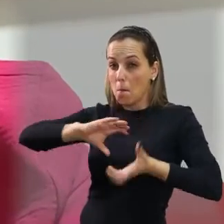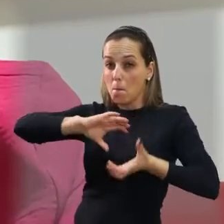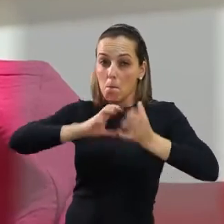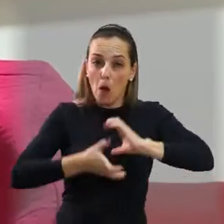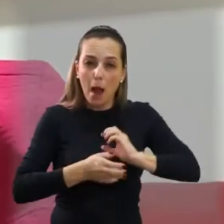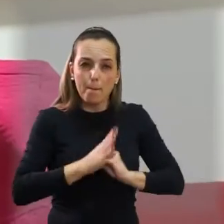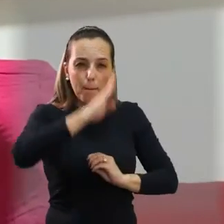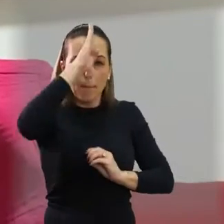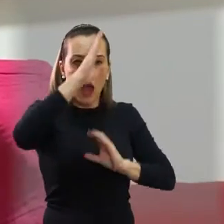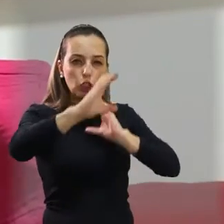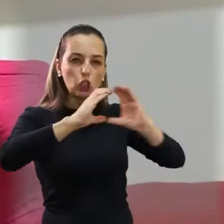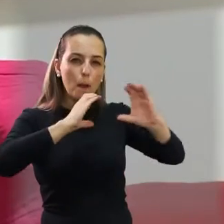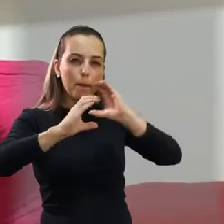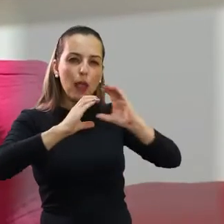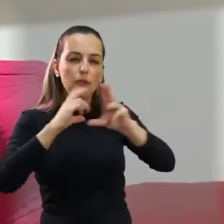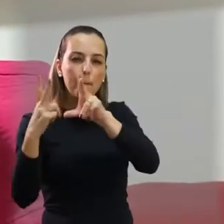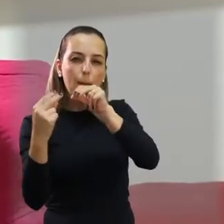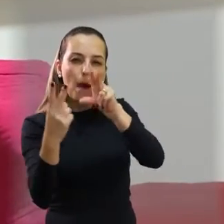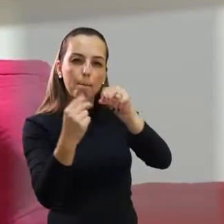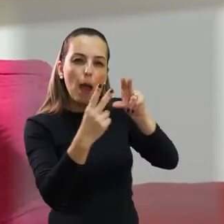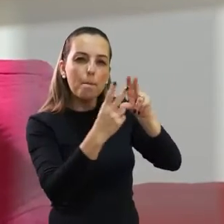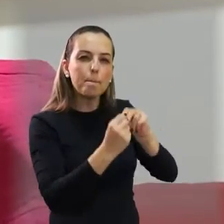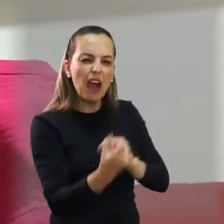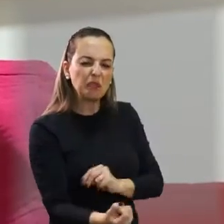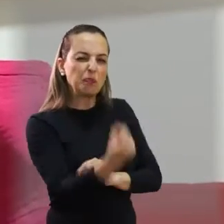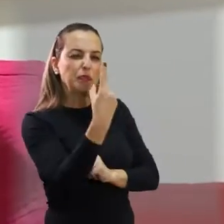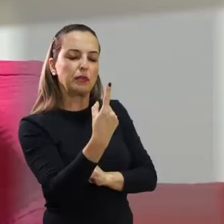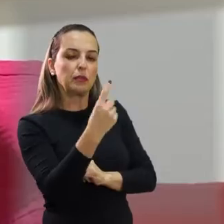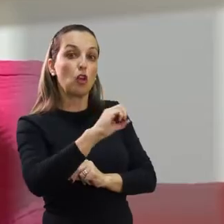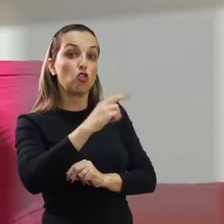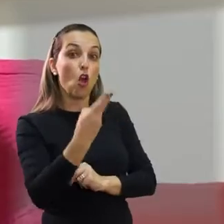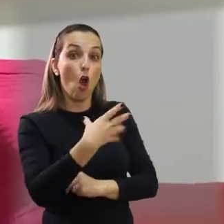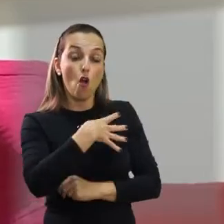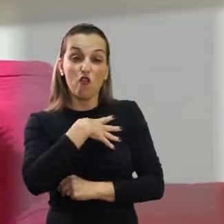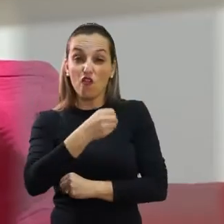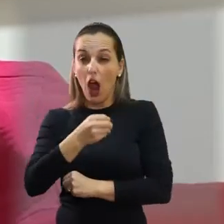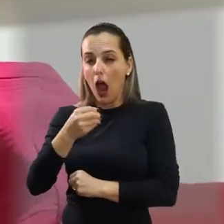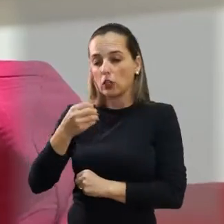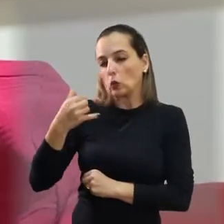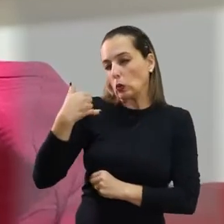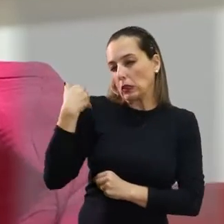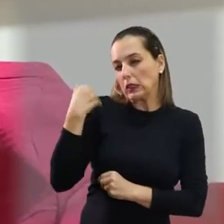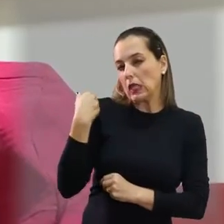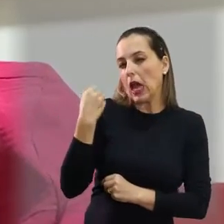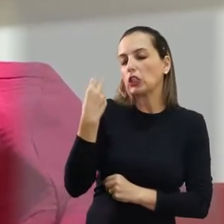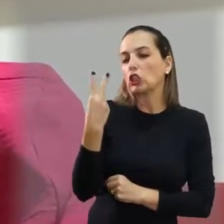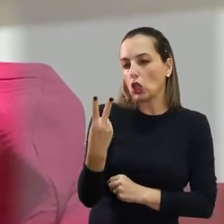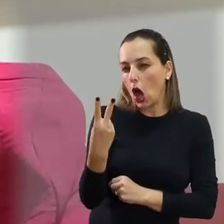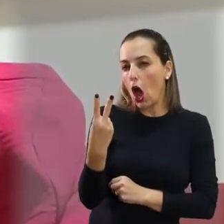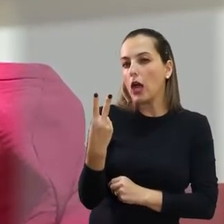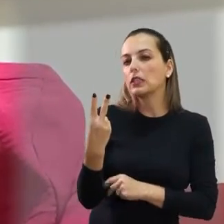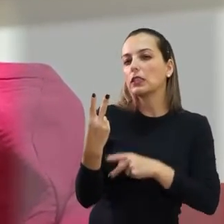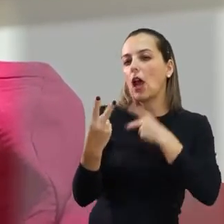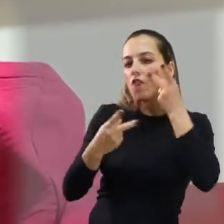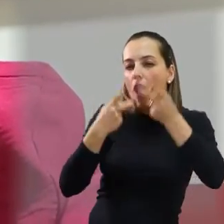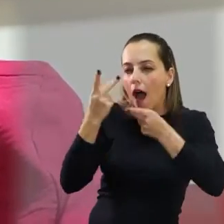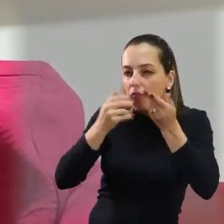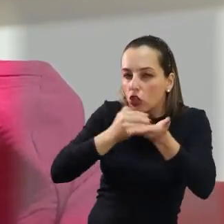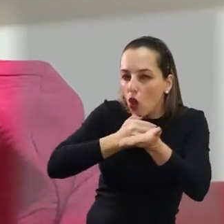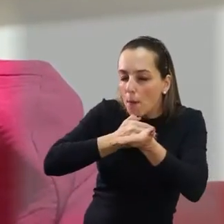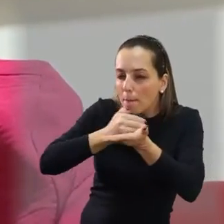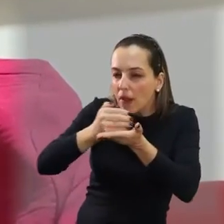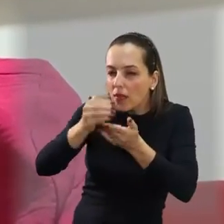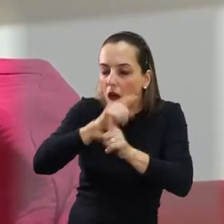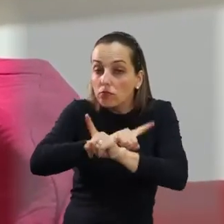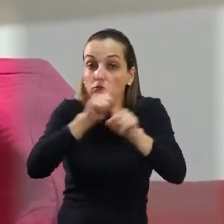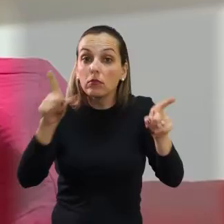comportamento geral da criança e no aspecto, principalmente no aspecto do desenvolvimento das